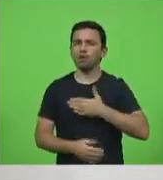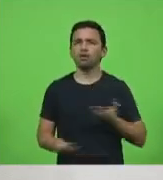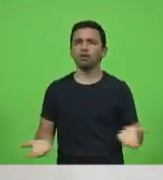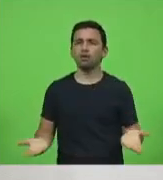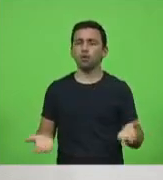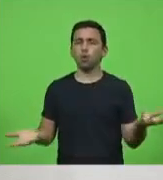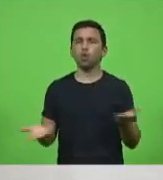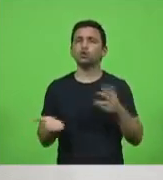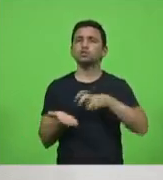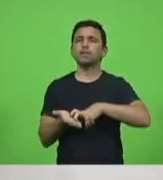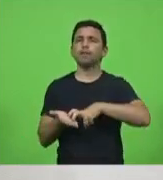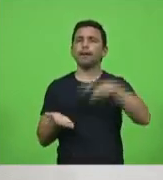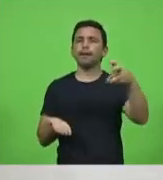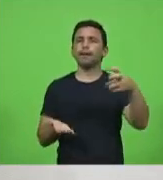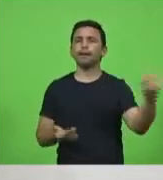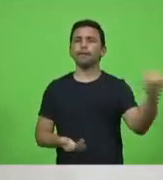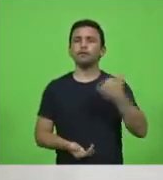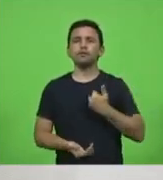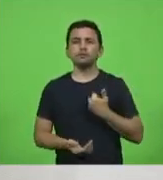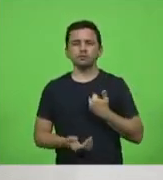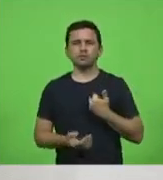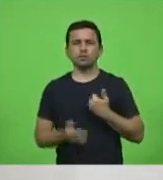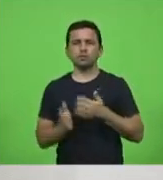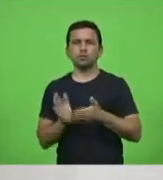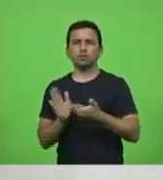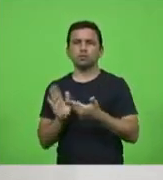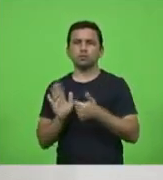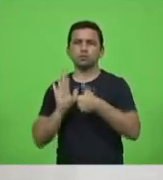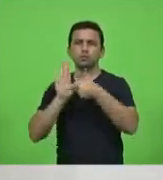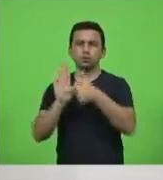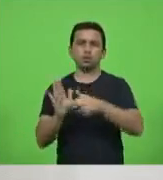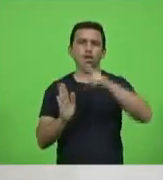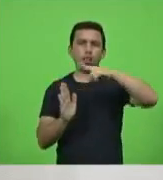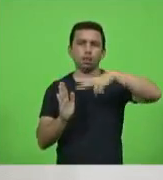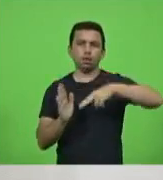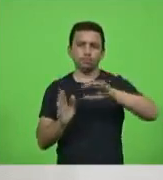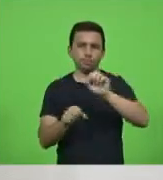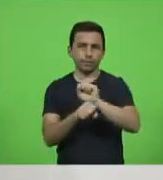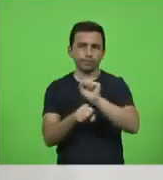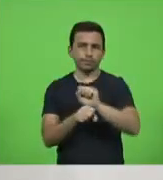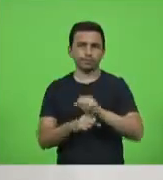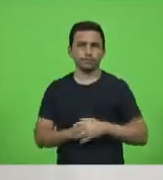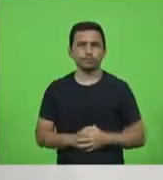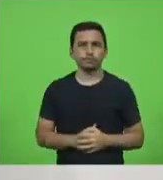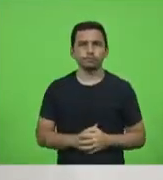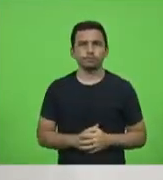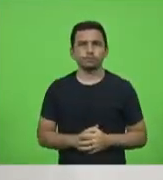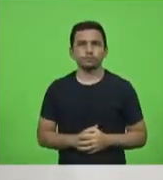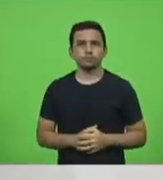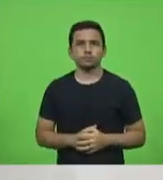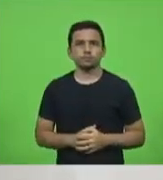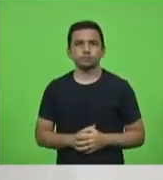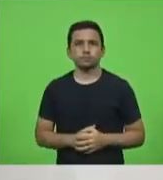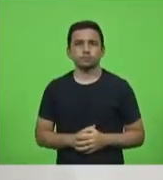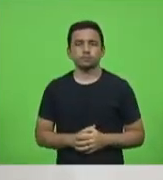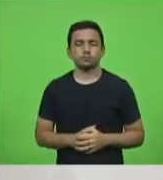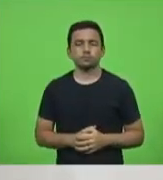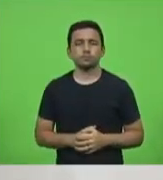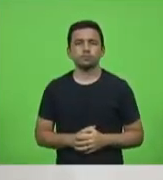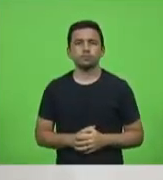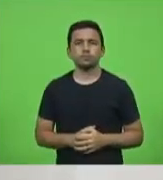cedo recebendo uma publicação. Vou ler para vossas excelências, que, ó, deu no SC em pauta.